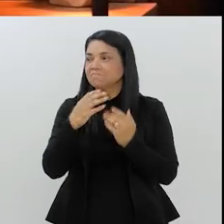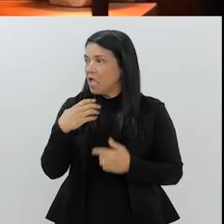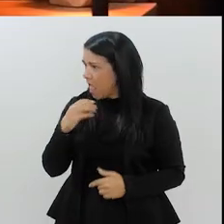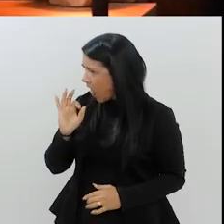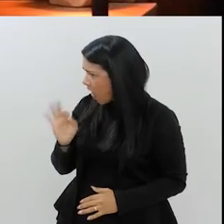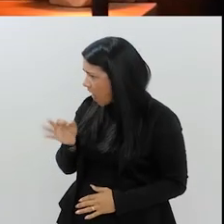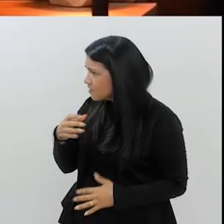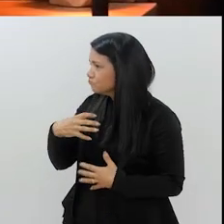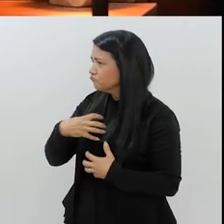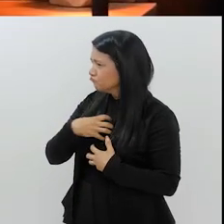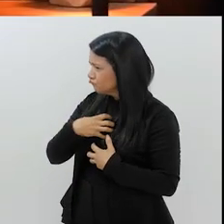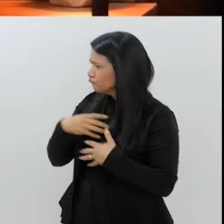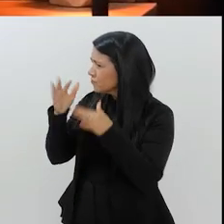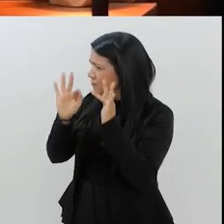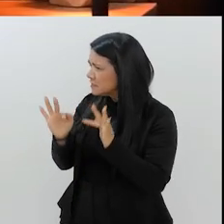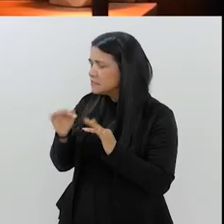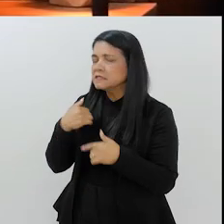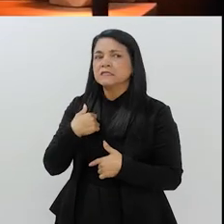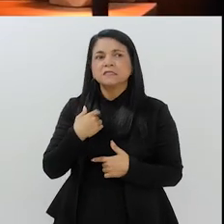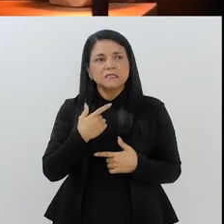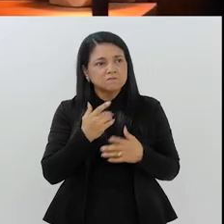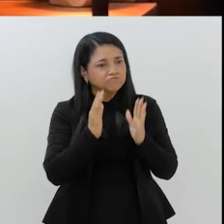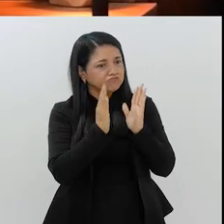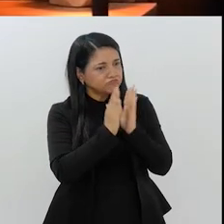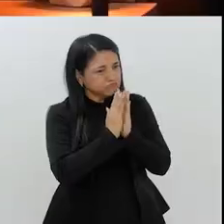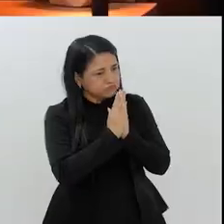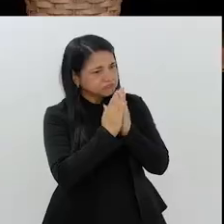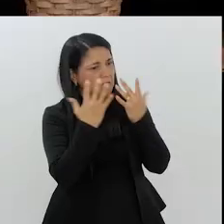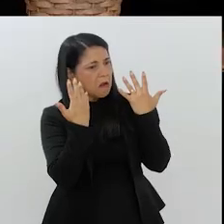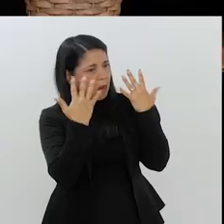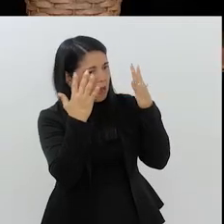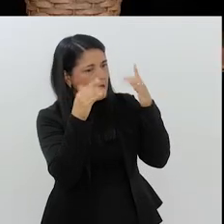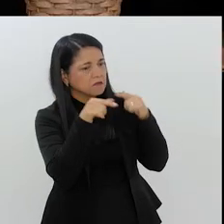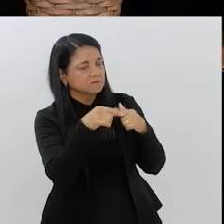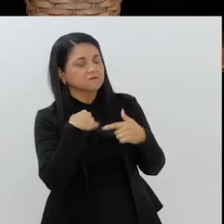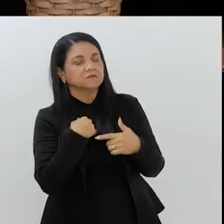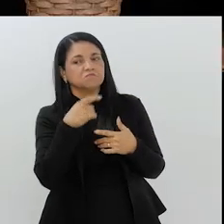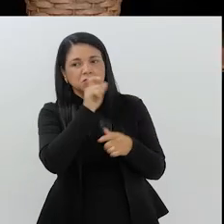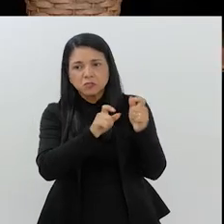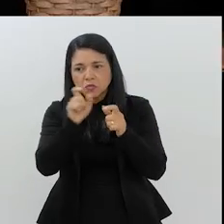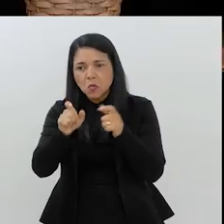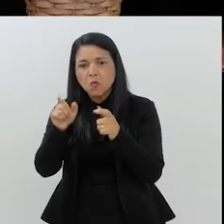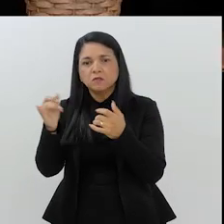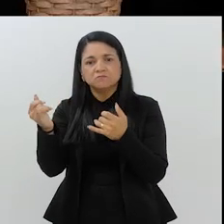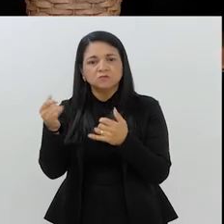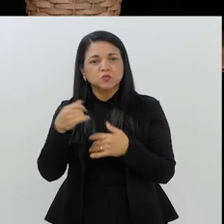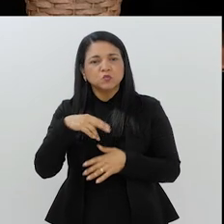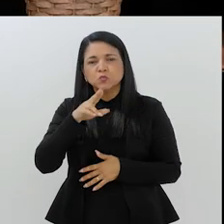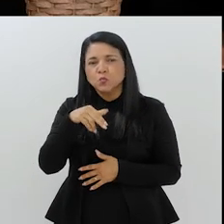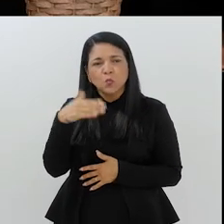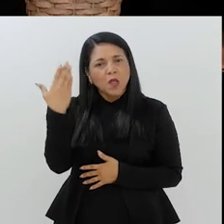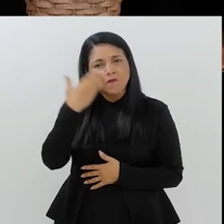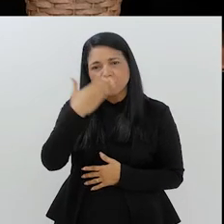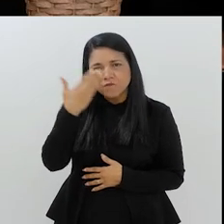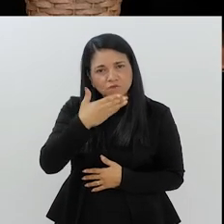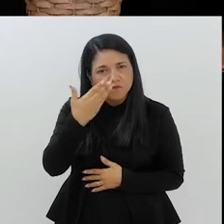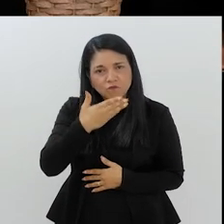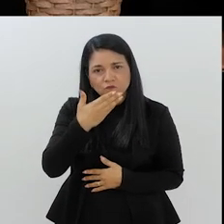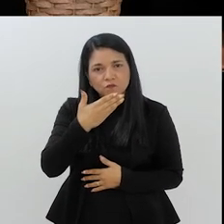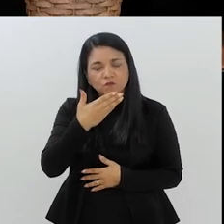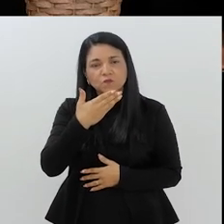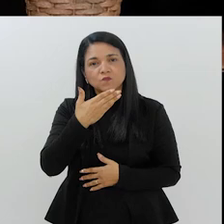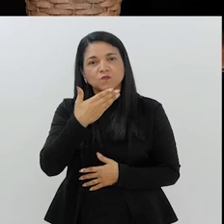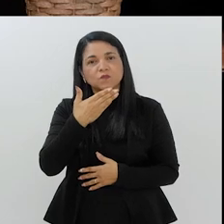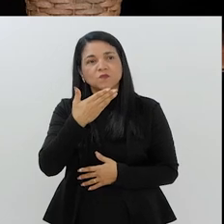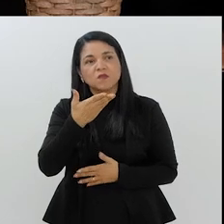Fiquei feliz. Muito. Muito mesmo. Como as pessoas falaram bem, eles nunca tinham visto uma